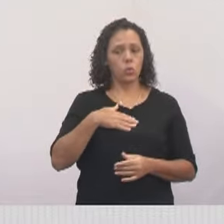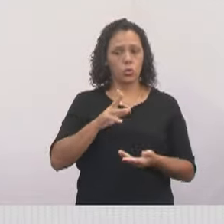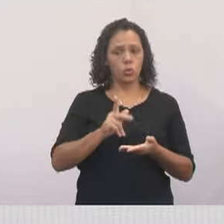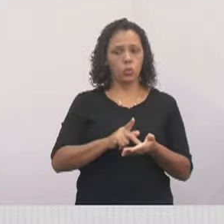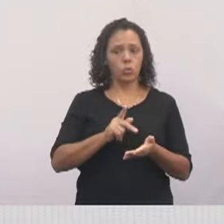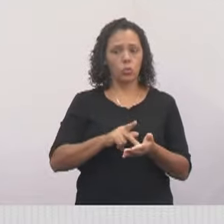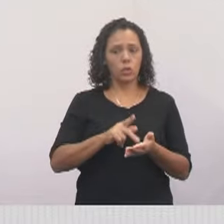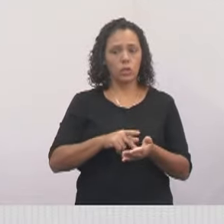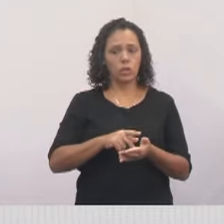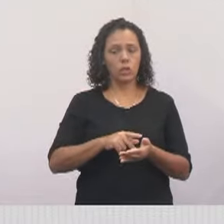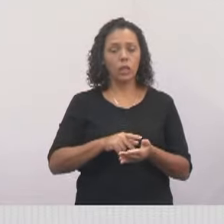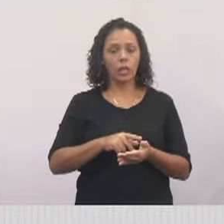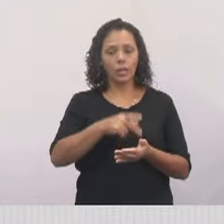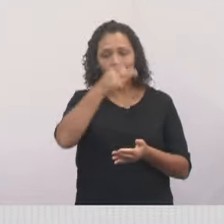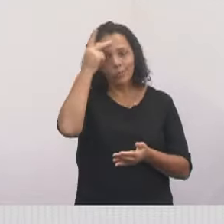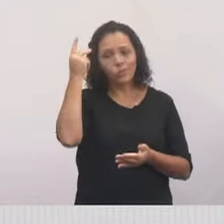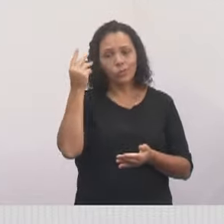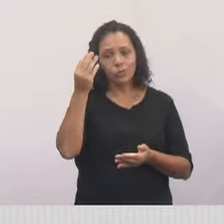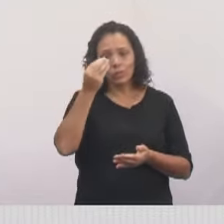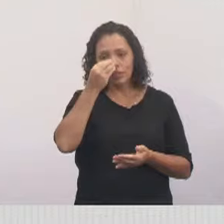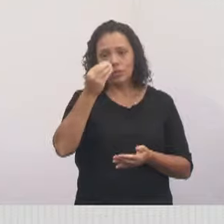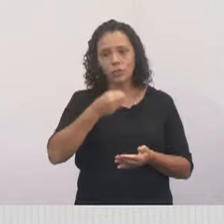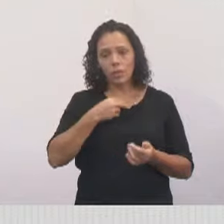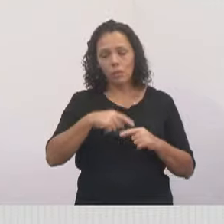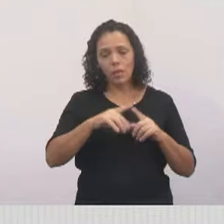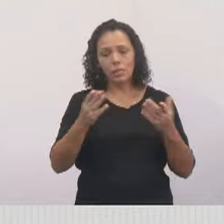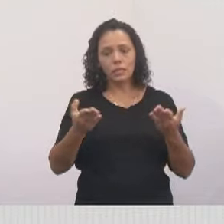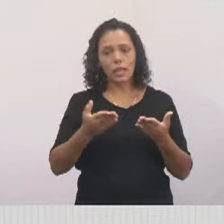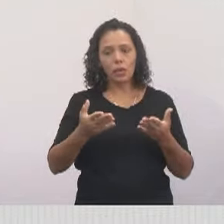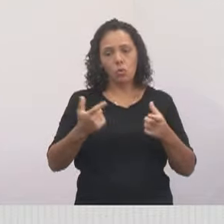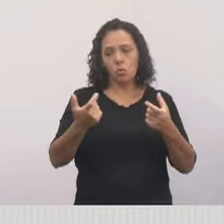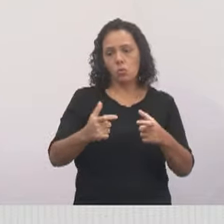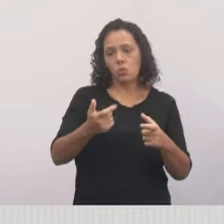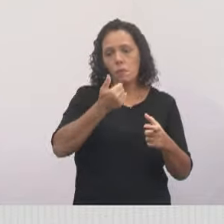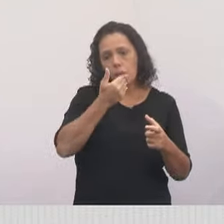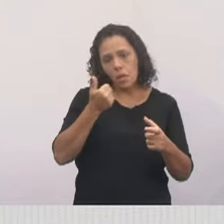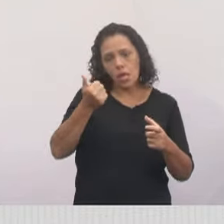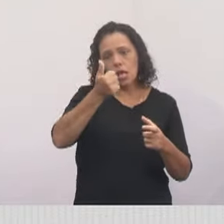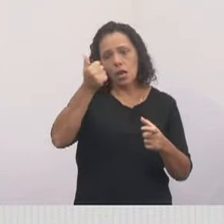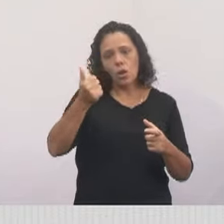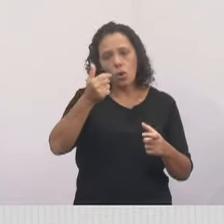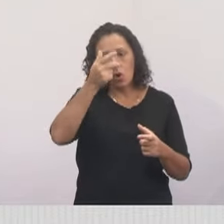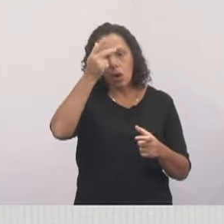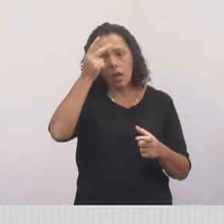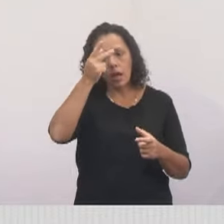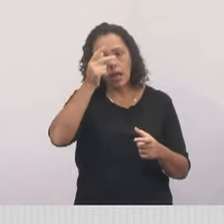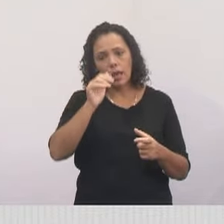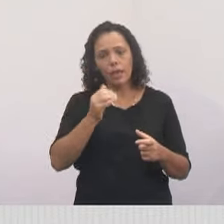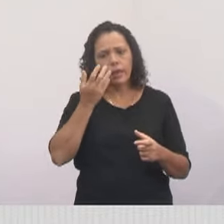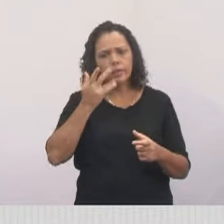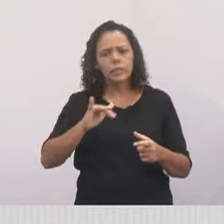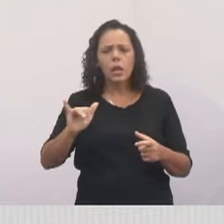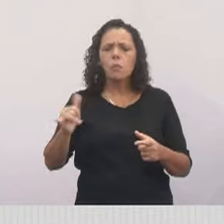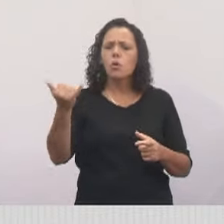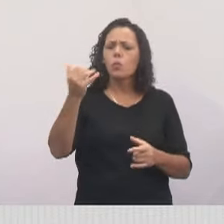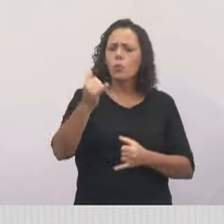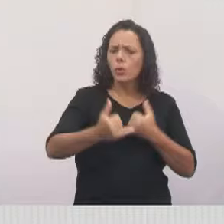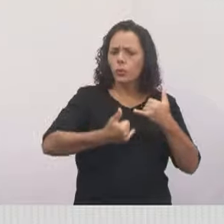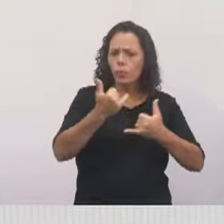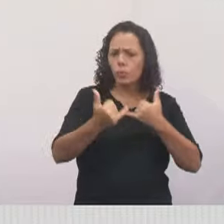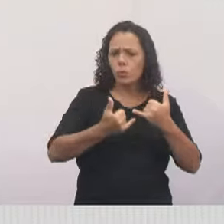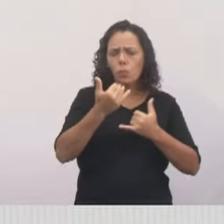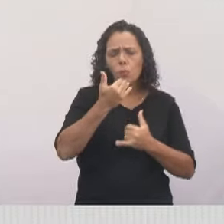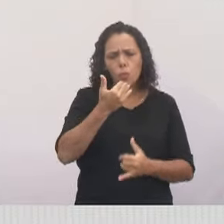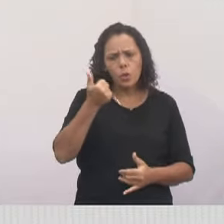Não estava até esquecido aqui, né? Depois que arrumou a praça, ficou bem melhor. As crianças ficam brincando aqui, melhorou